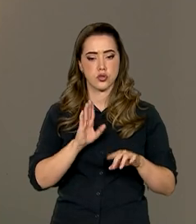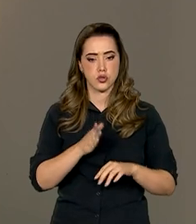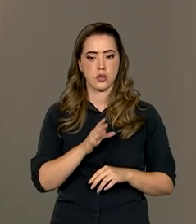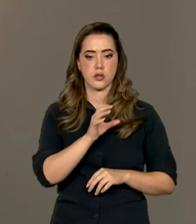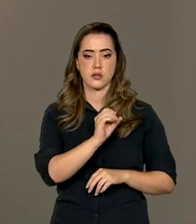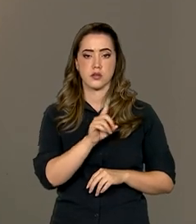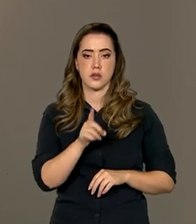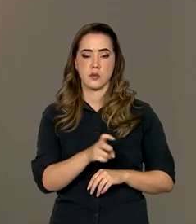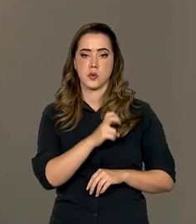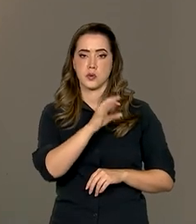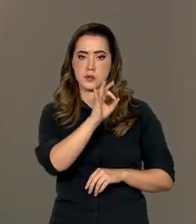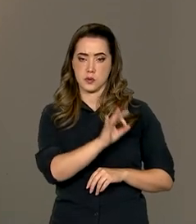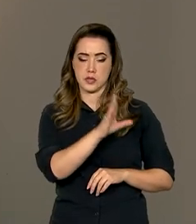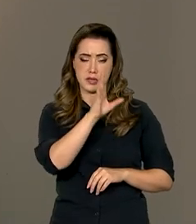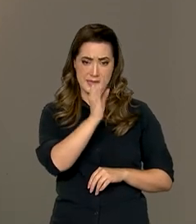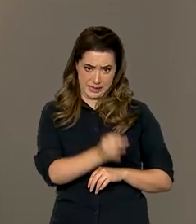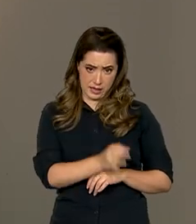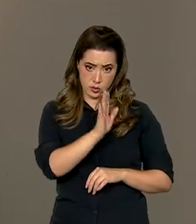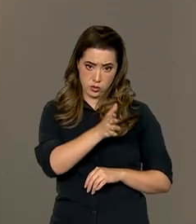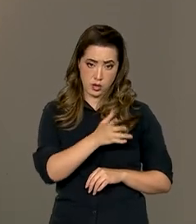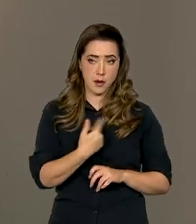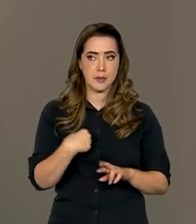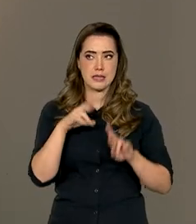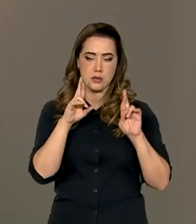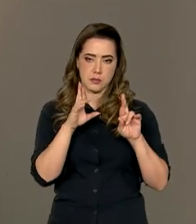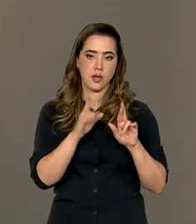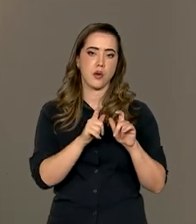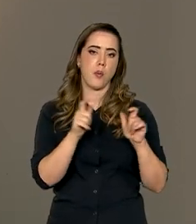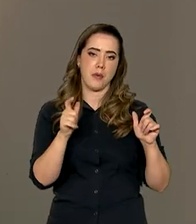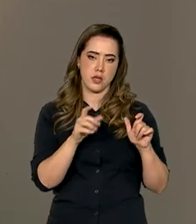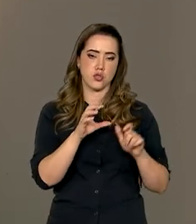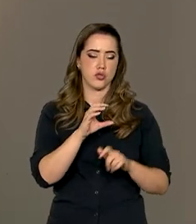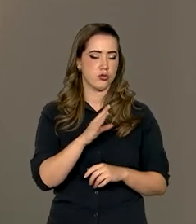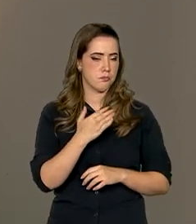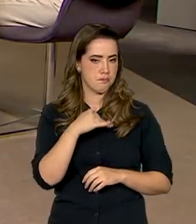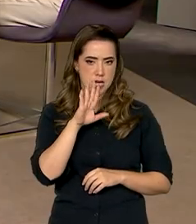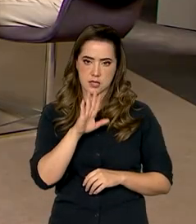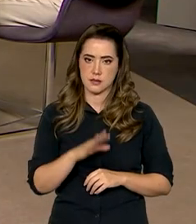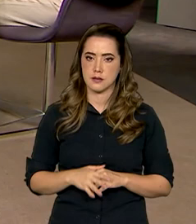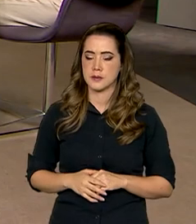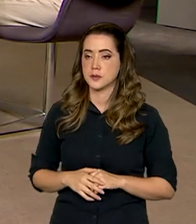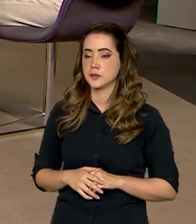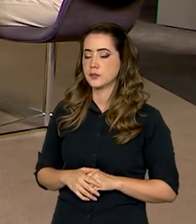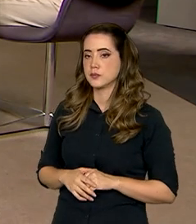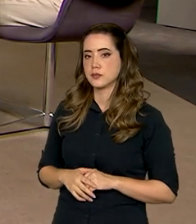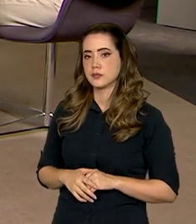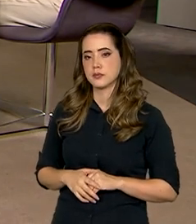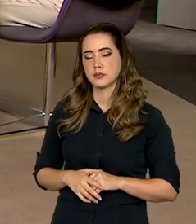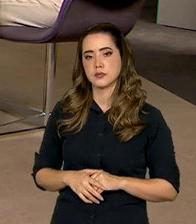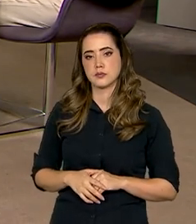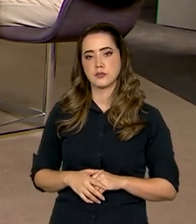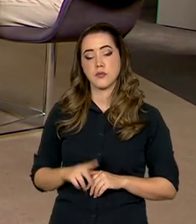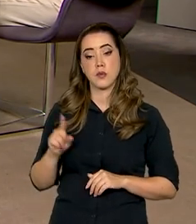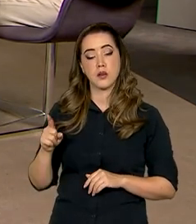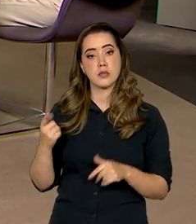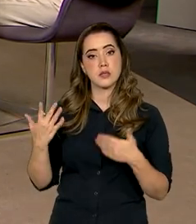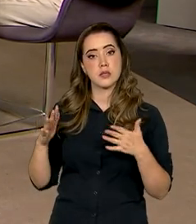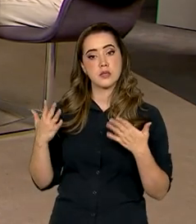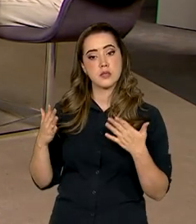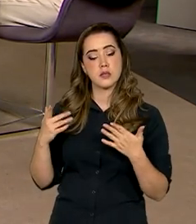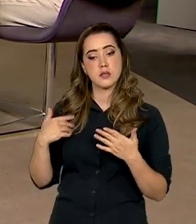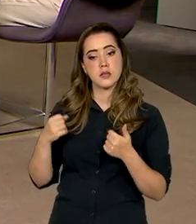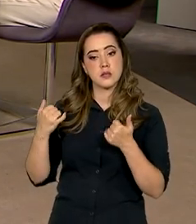certo e eu espero que venha mais nas próximas reuniões. certo. Agora, o senhor falou aí no estímulo ao